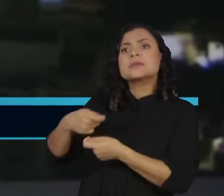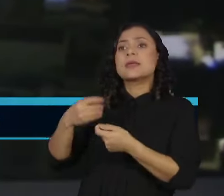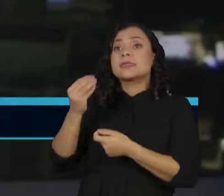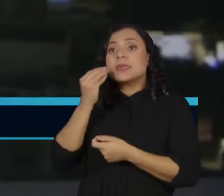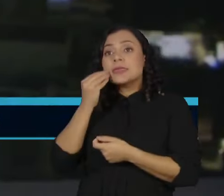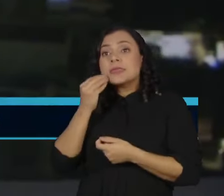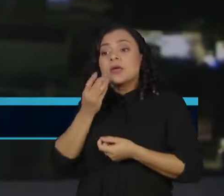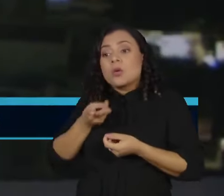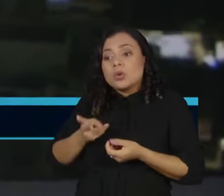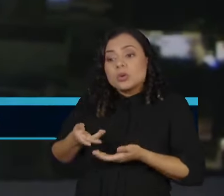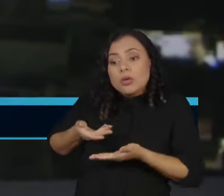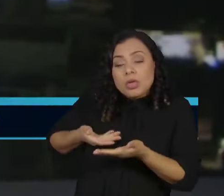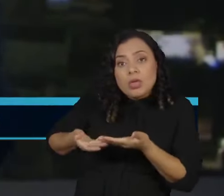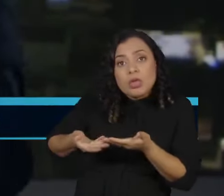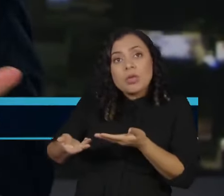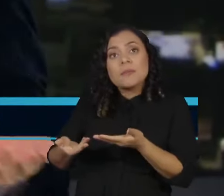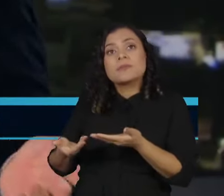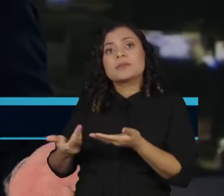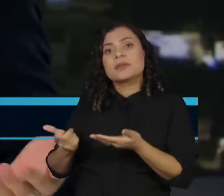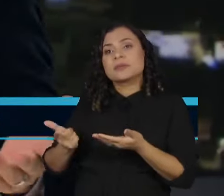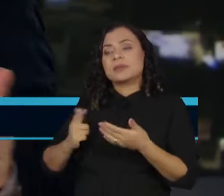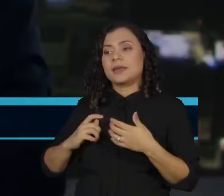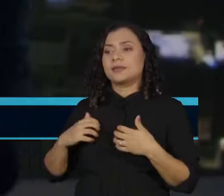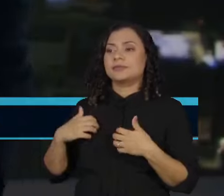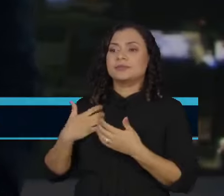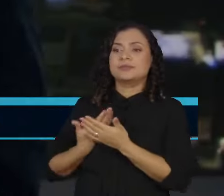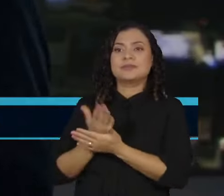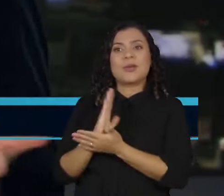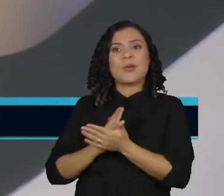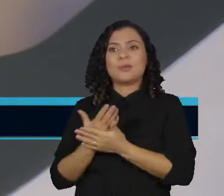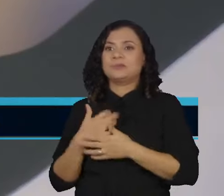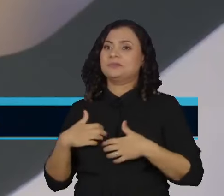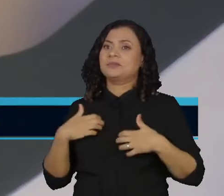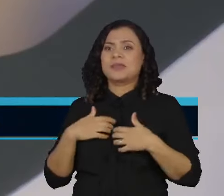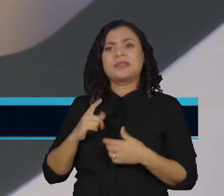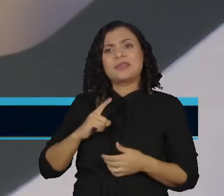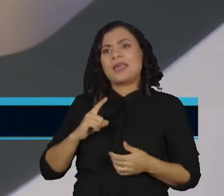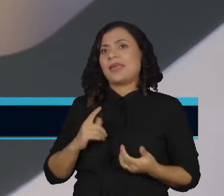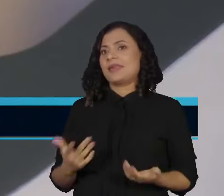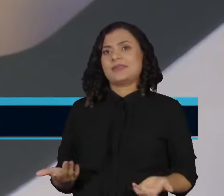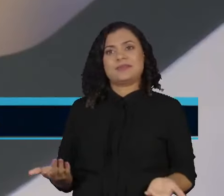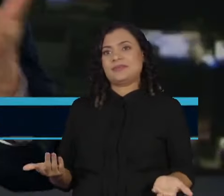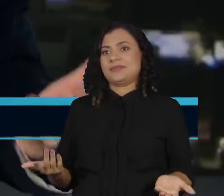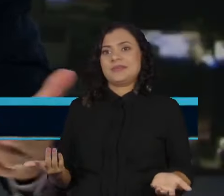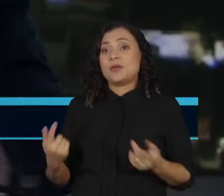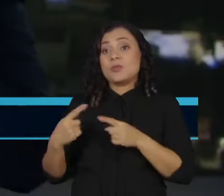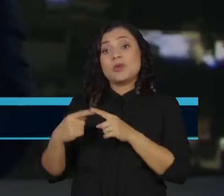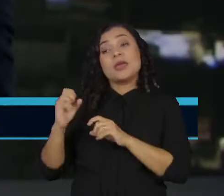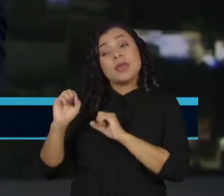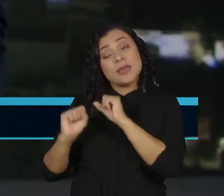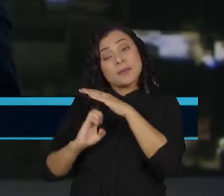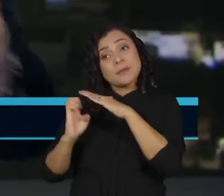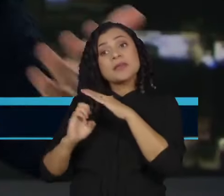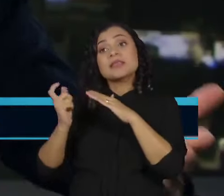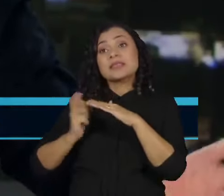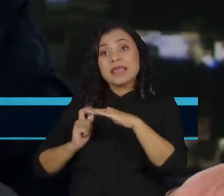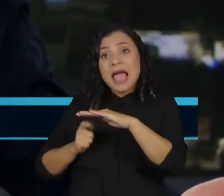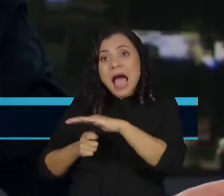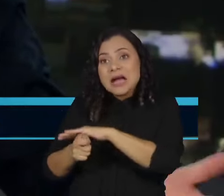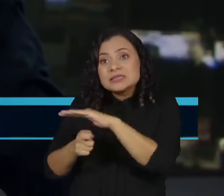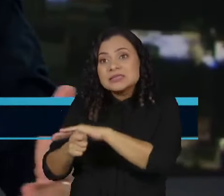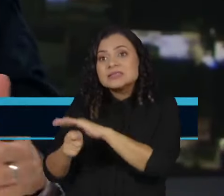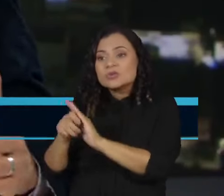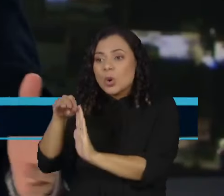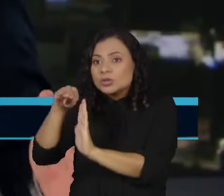continuidade, cria uma turbulência agora que a insegurança para uma empresa que tem ações, que tem muitos